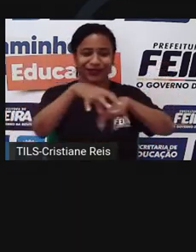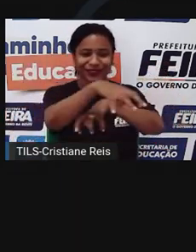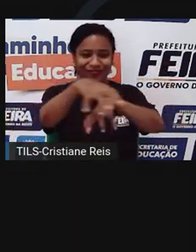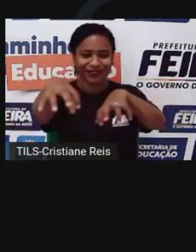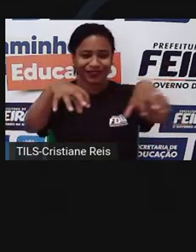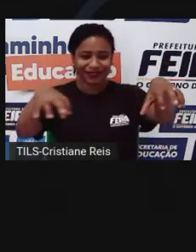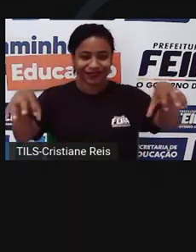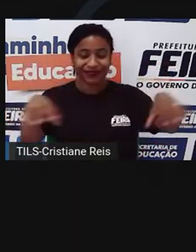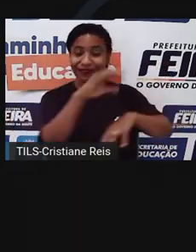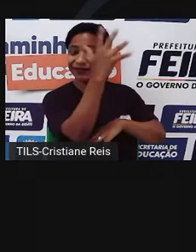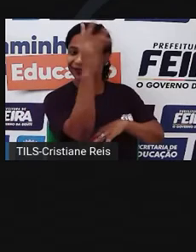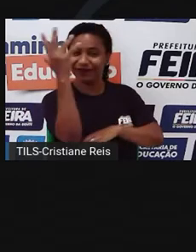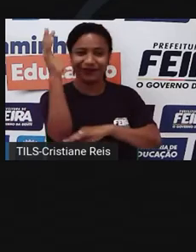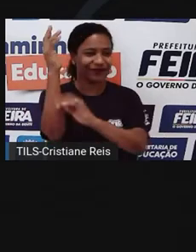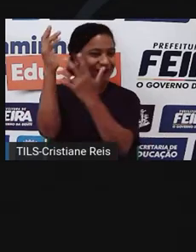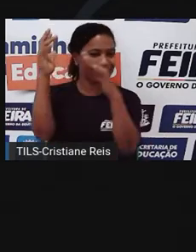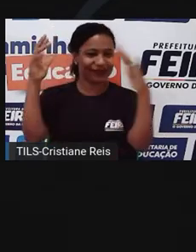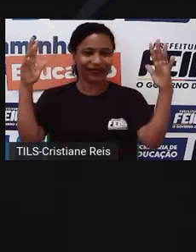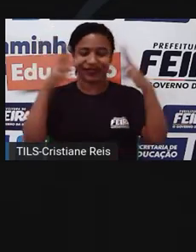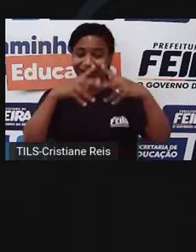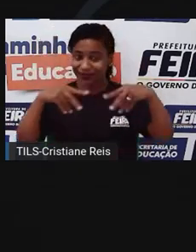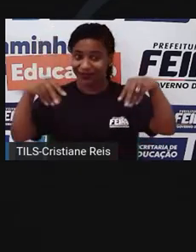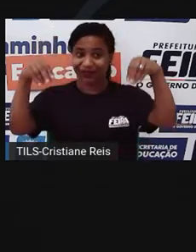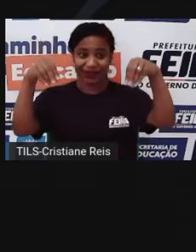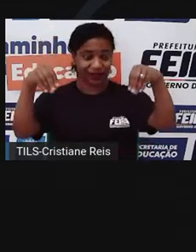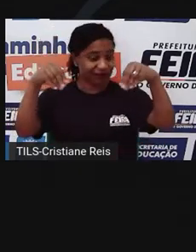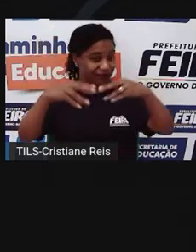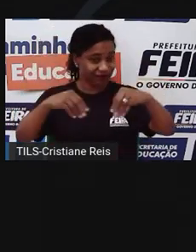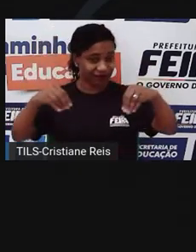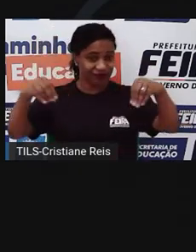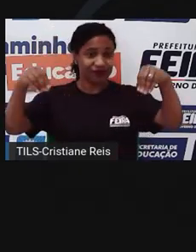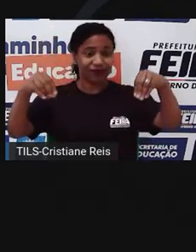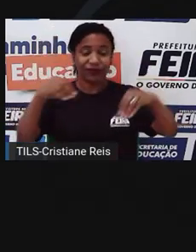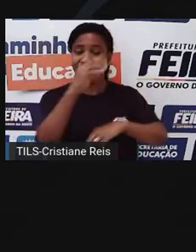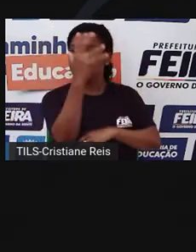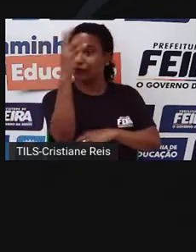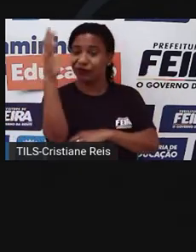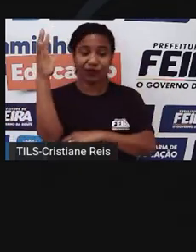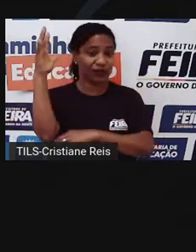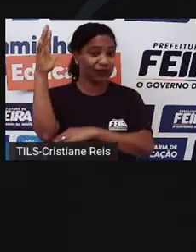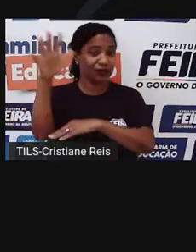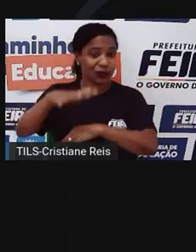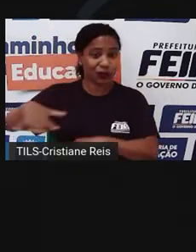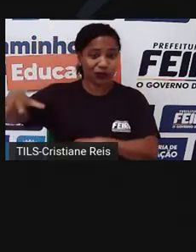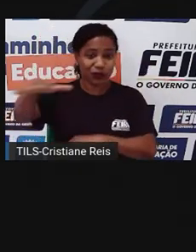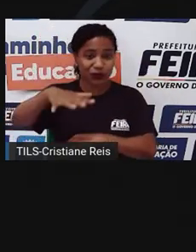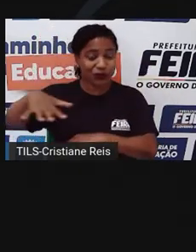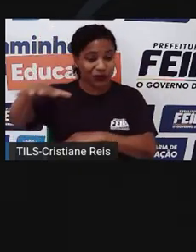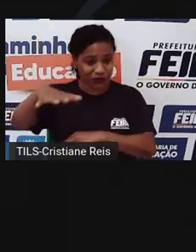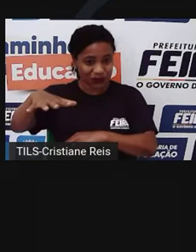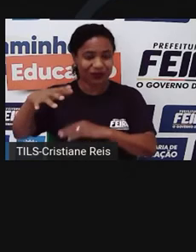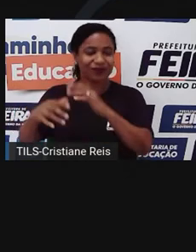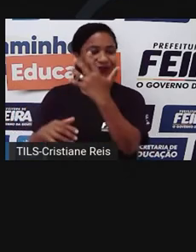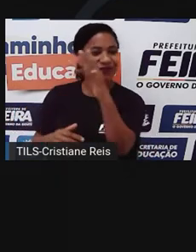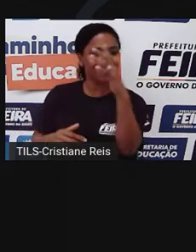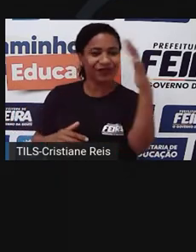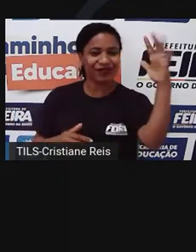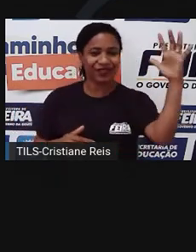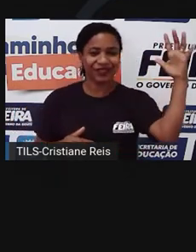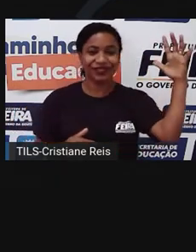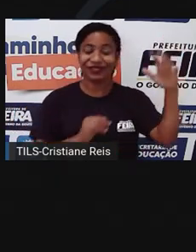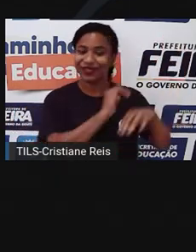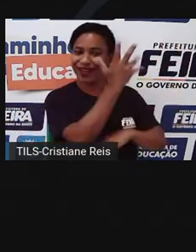florestas densas de terra firme, florestas estacionais, florestas de igapó,